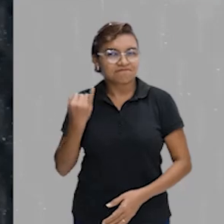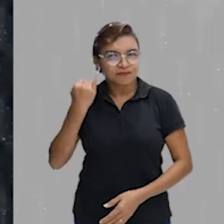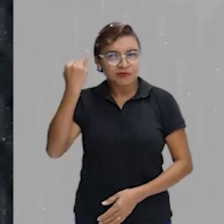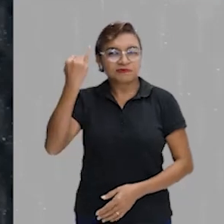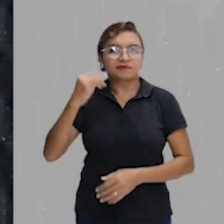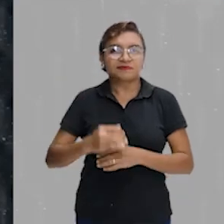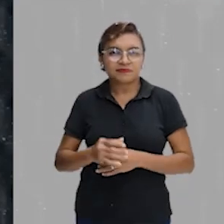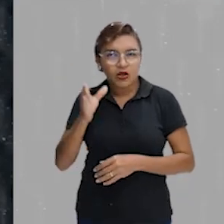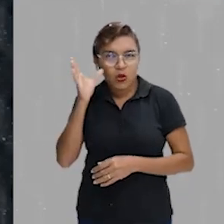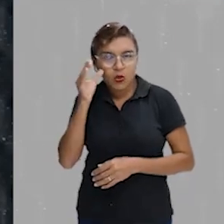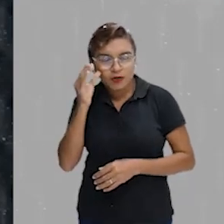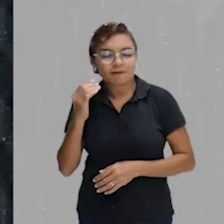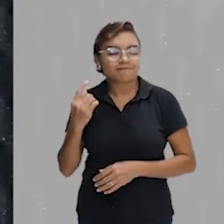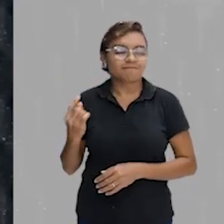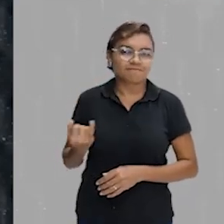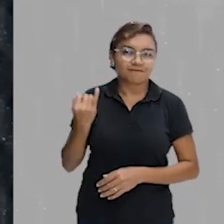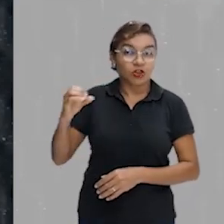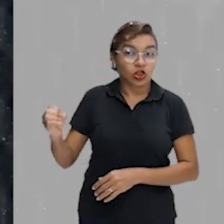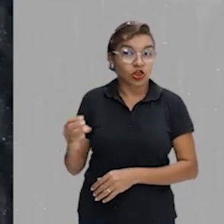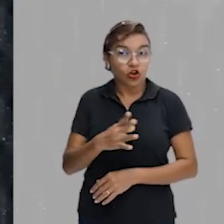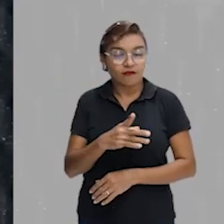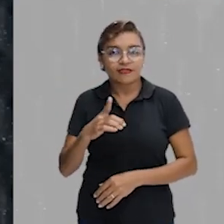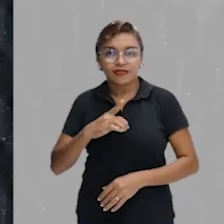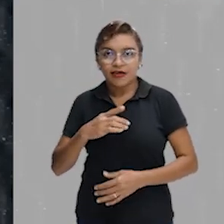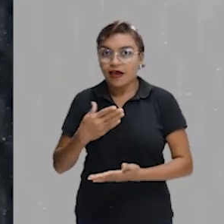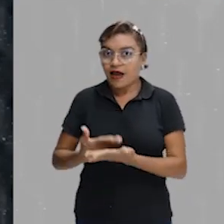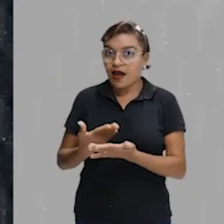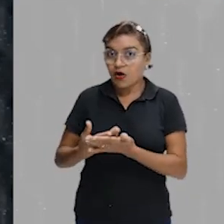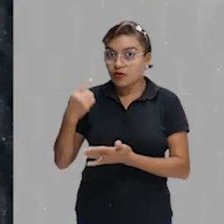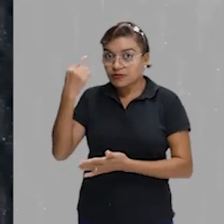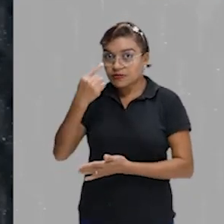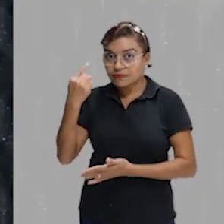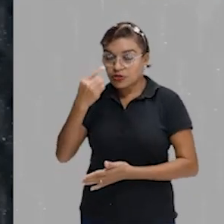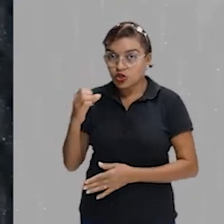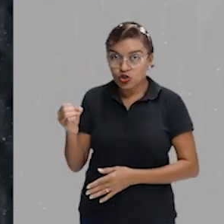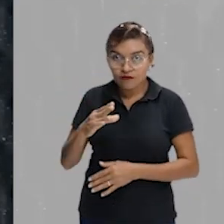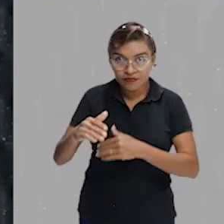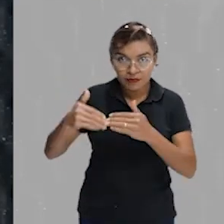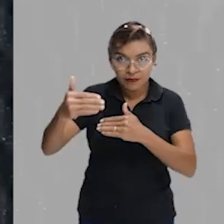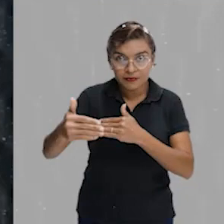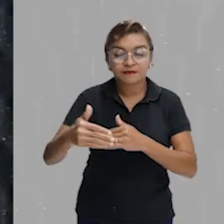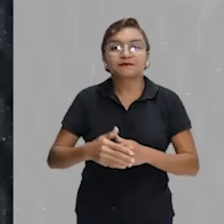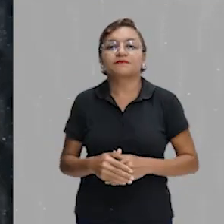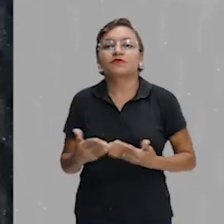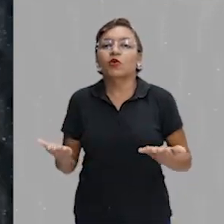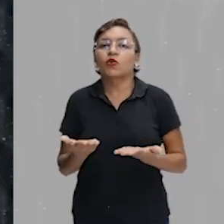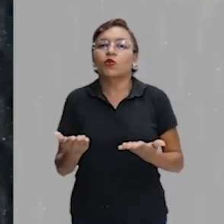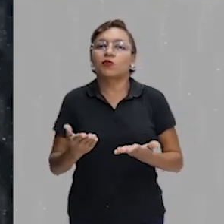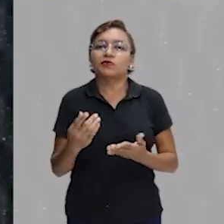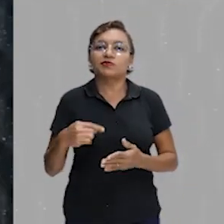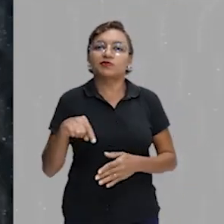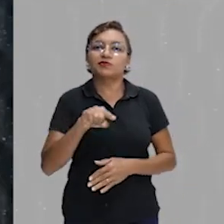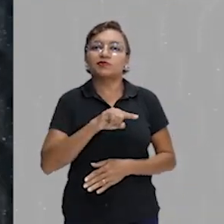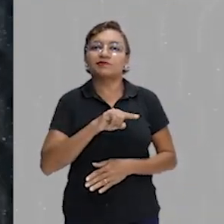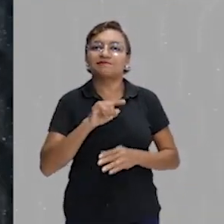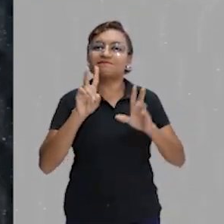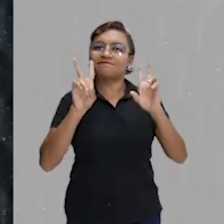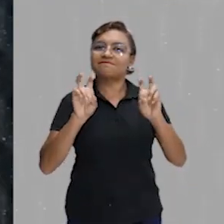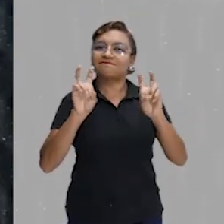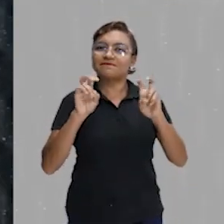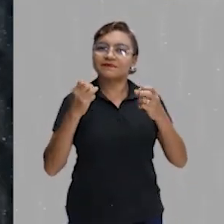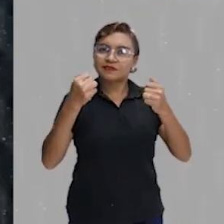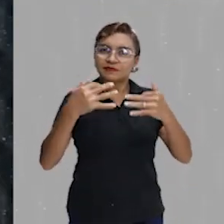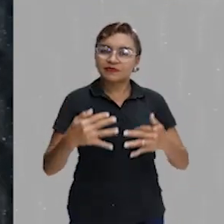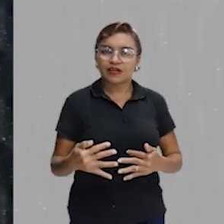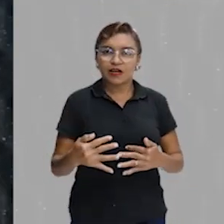novidade aí para vocês na aula de espanhol, tá certo? E hoje nós vamos falar de